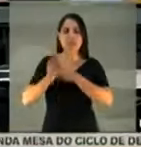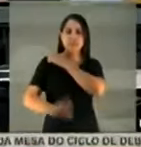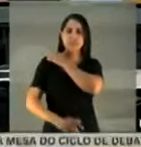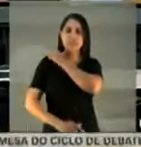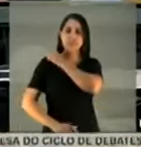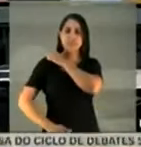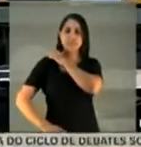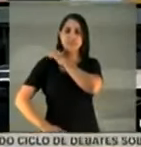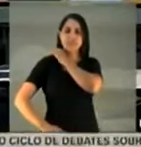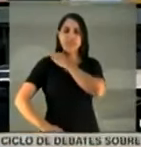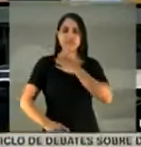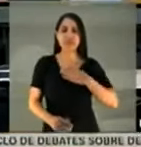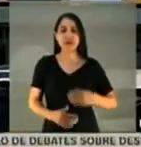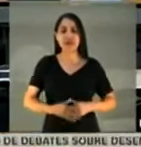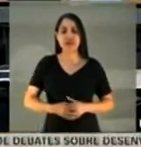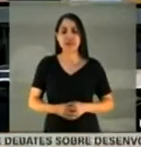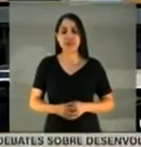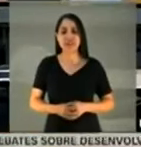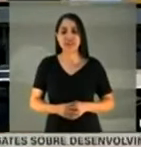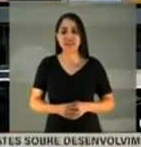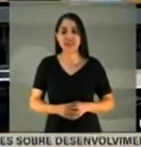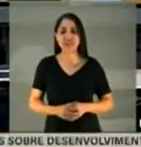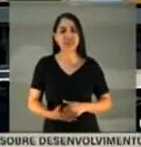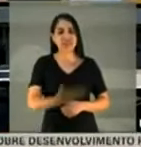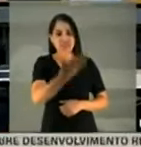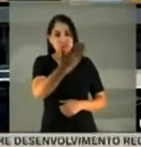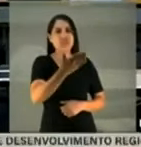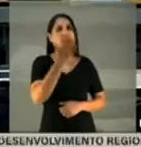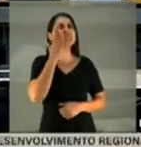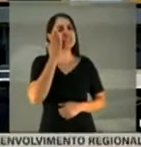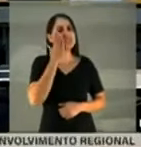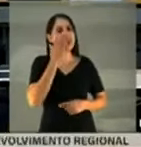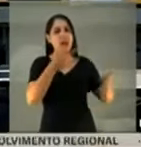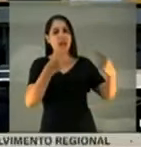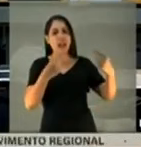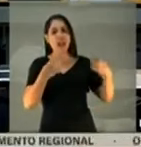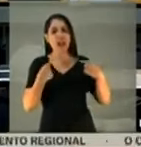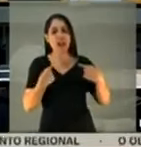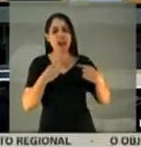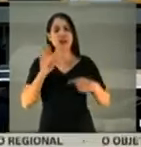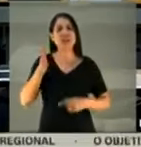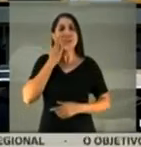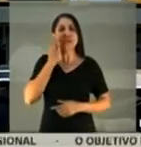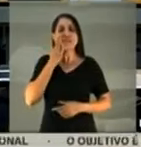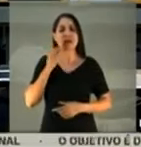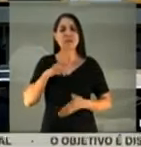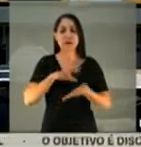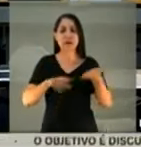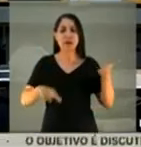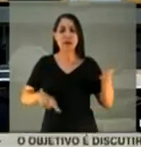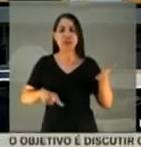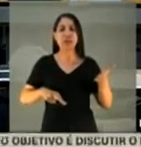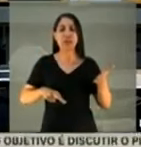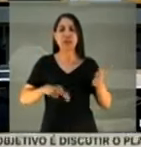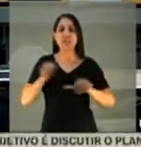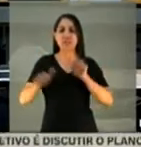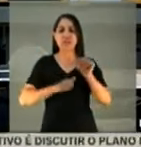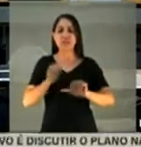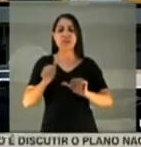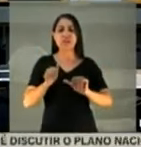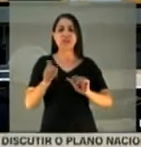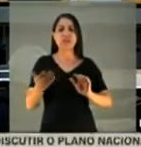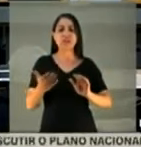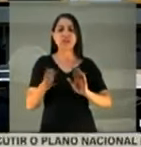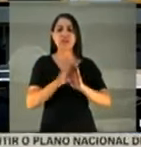isso... Vossa Excelência não irá para o Conselho de perseguido. Já disseram que eu já perdi a minha relatoria da reforma tributária, que uma promessa do presidente Tulio para mim. Já